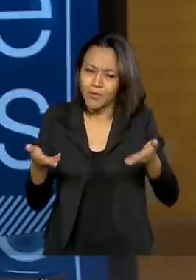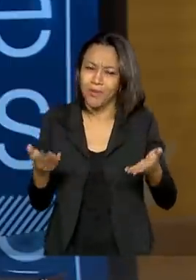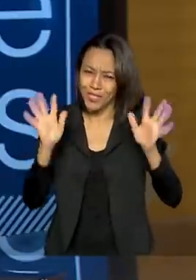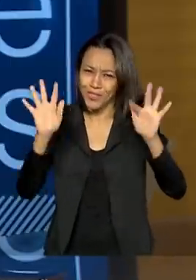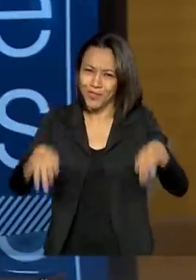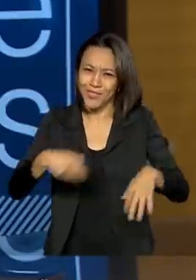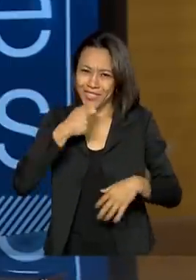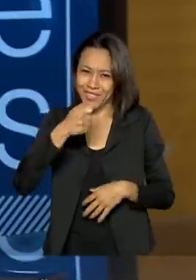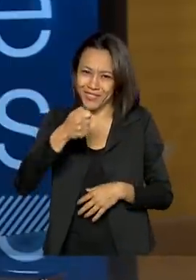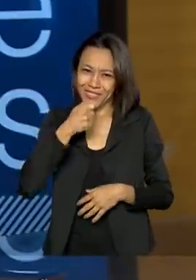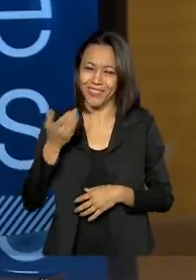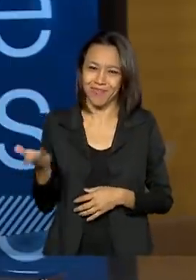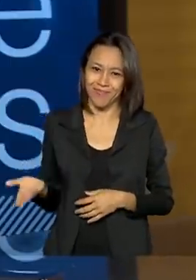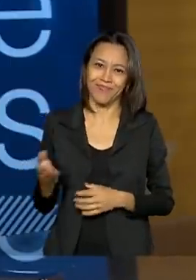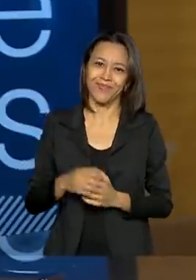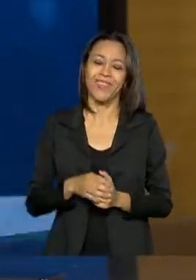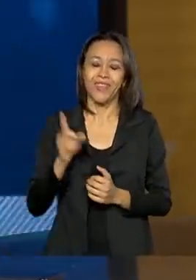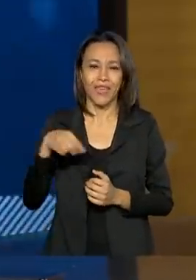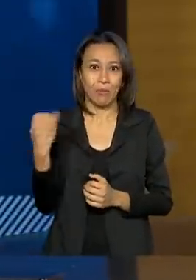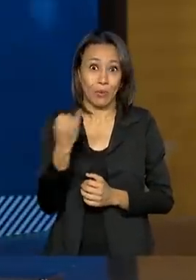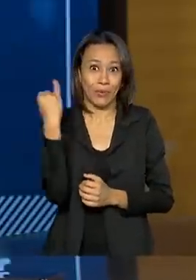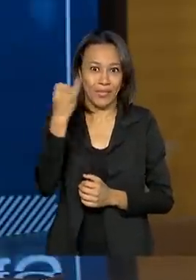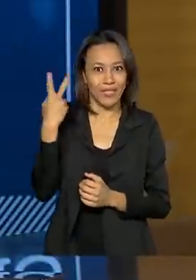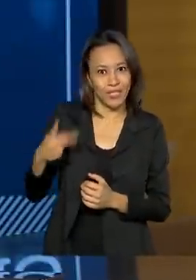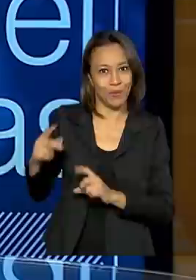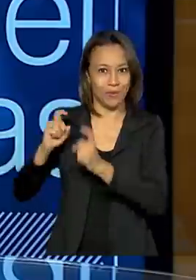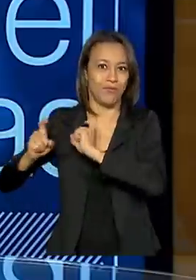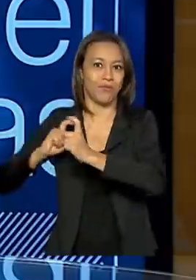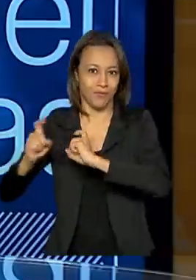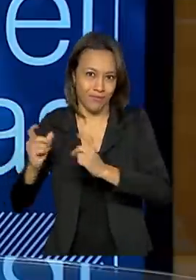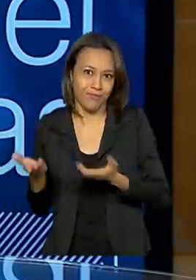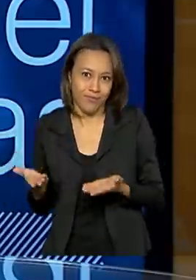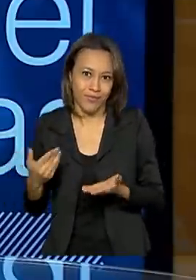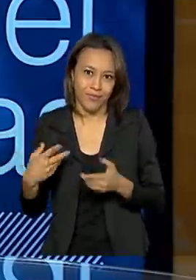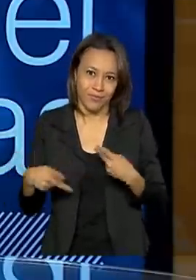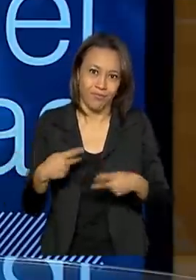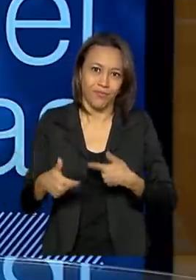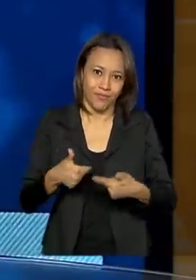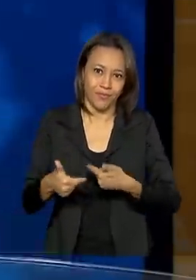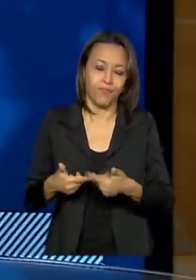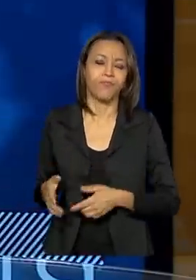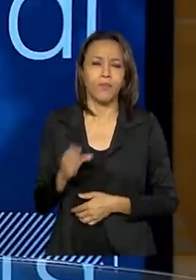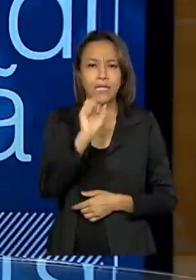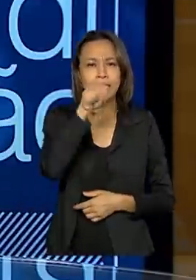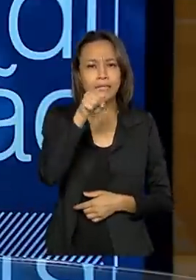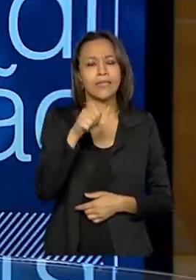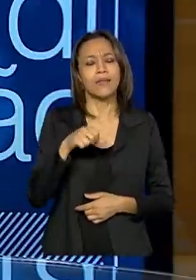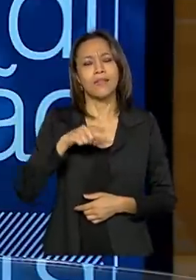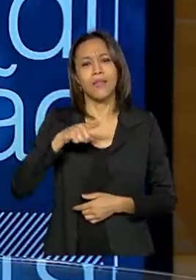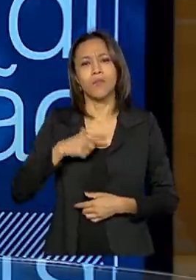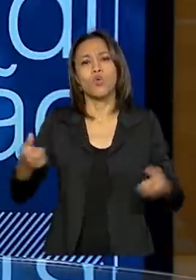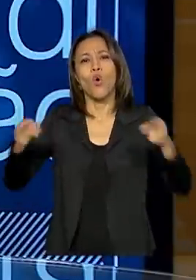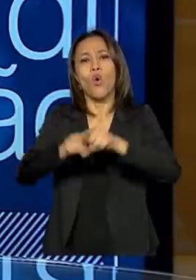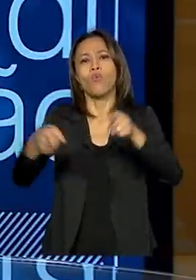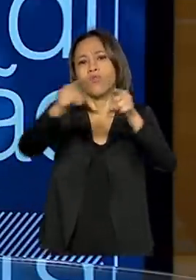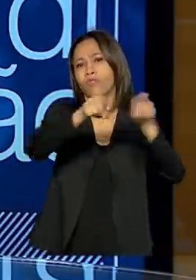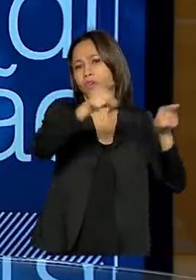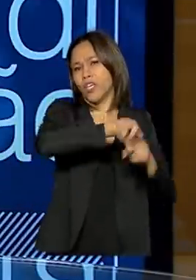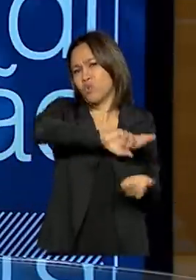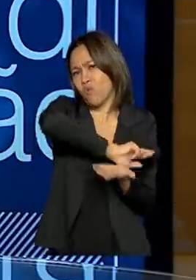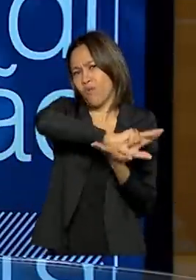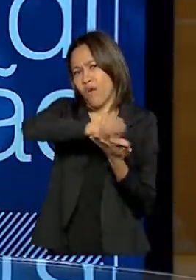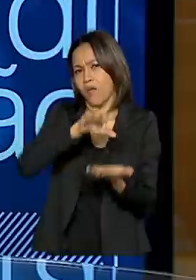encerrar, até porque é uma ação importante da gestão do senhor. Exatamente. Nós temos os convênios com várias entidades